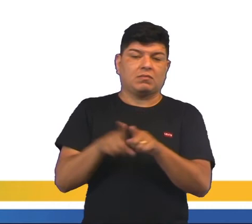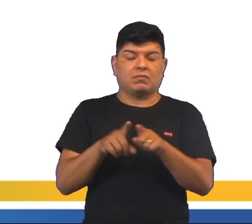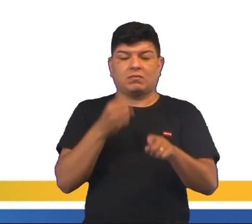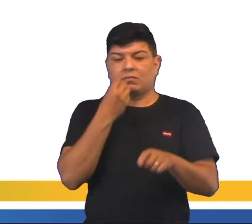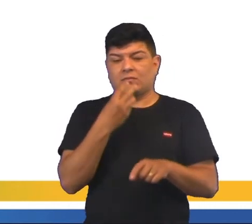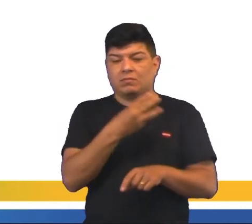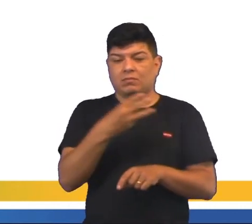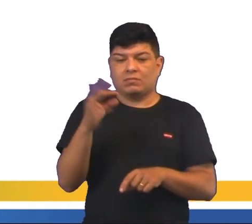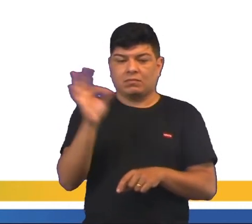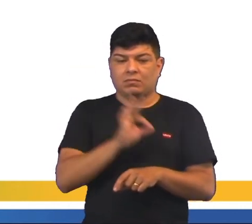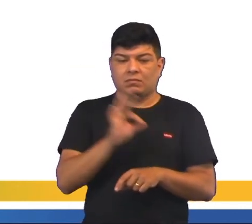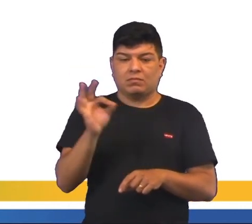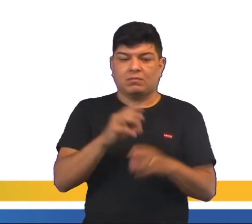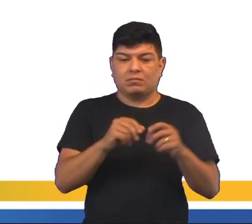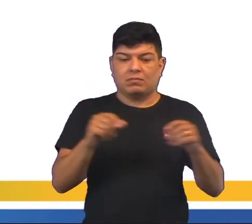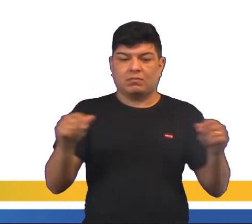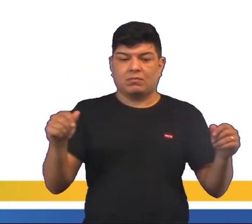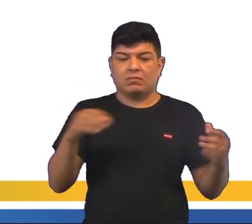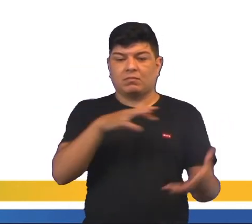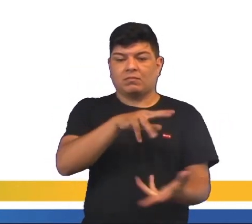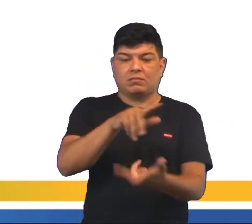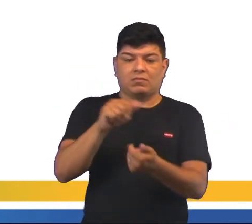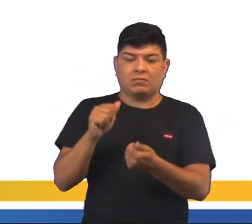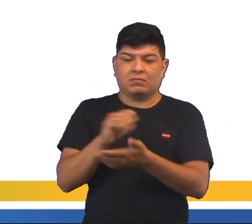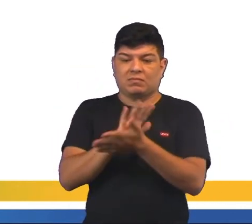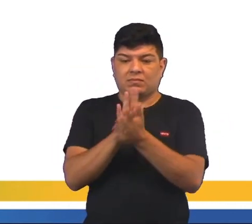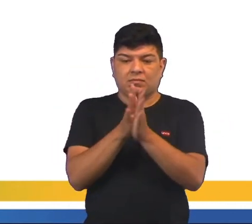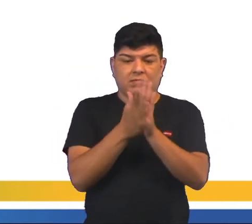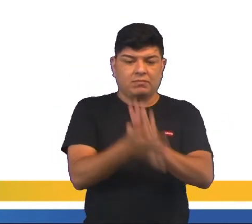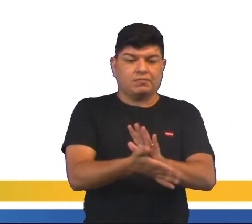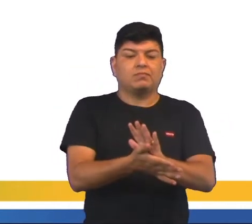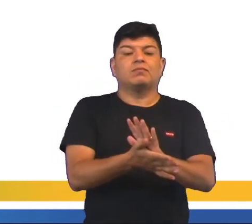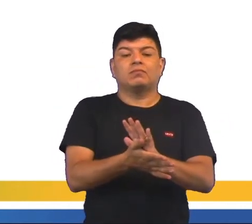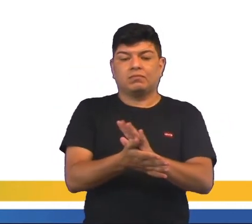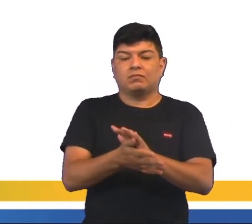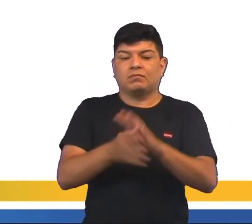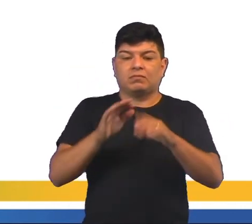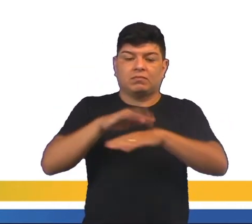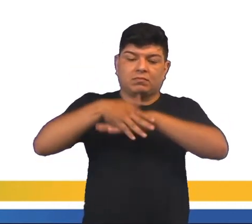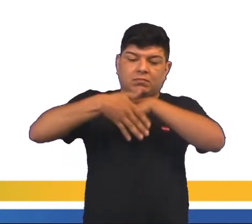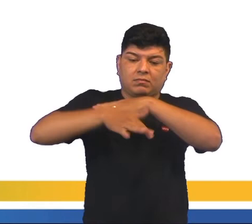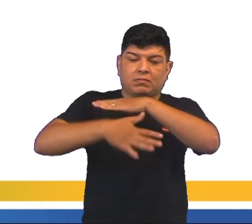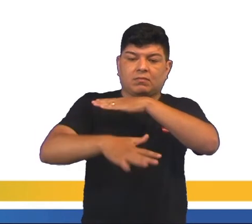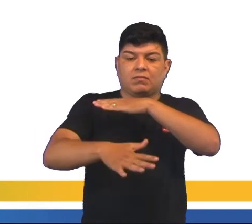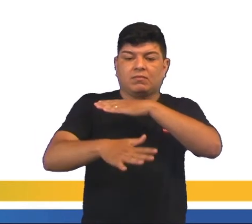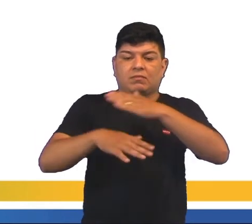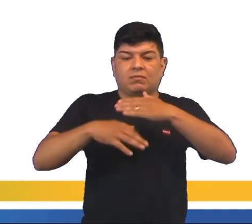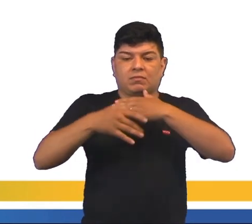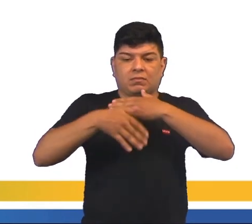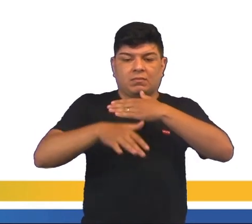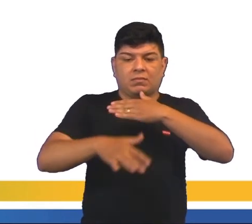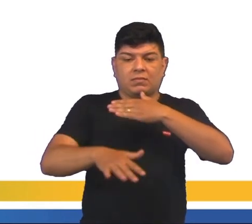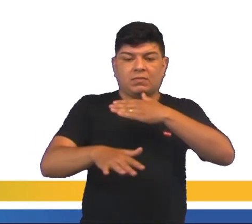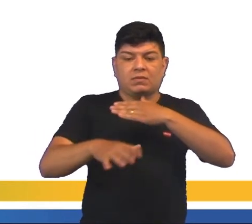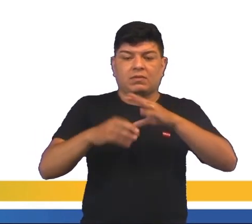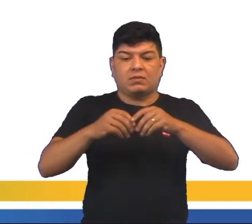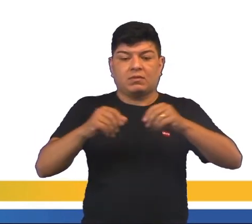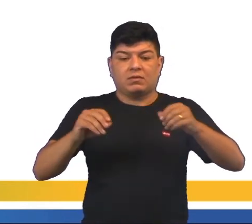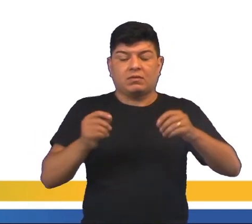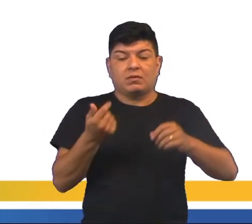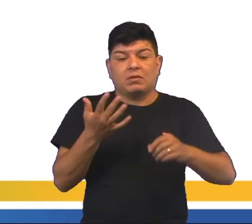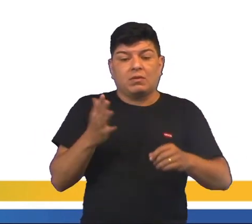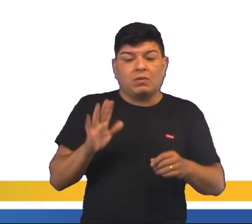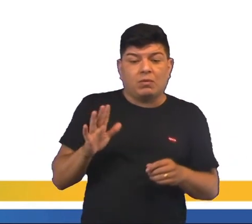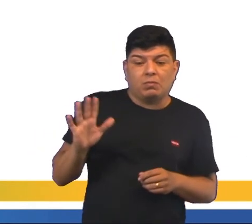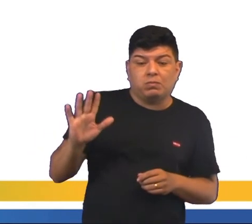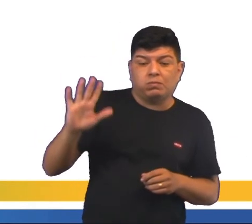econômico, 33% do solo do planeta está degradado. Se a erosão do solo fecha e continuar, os preços dos